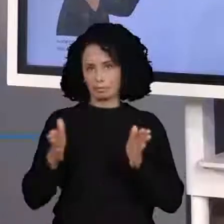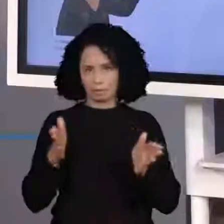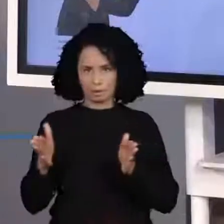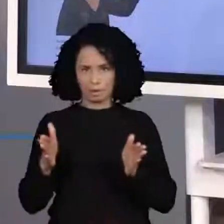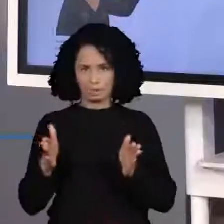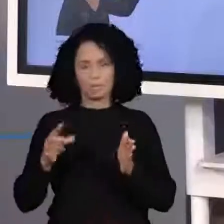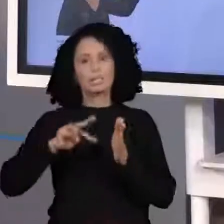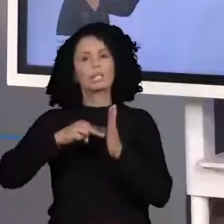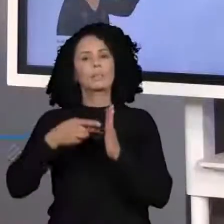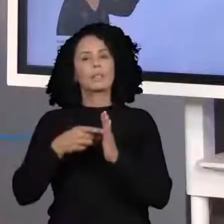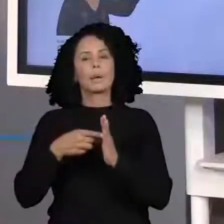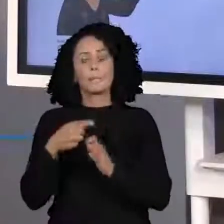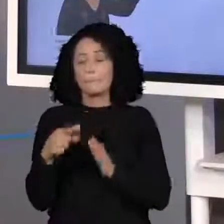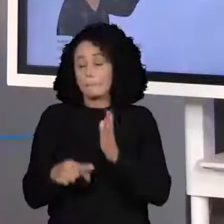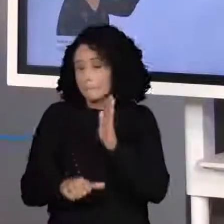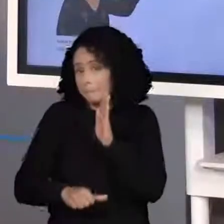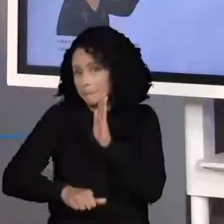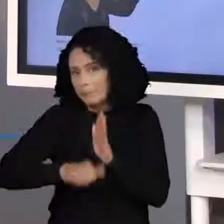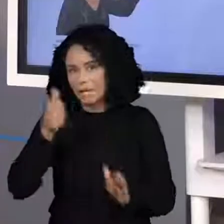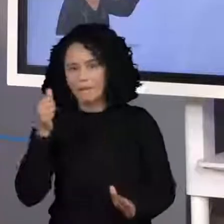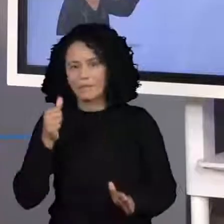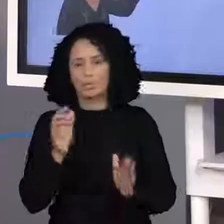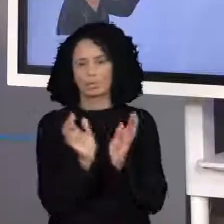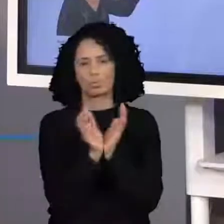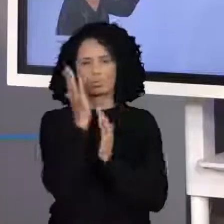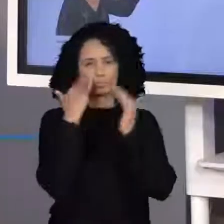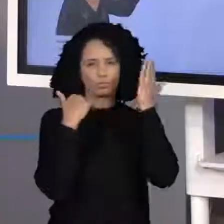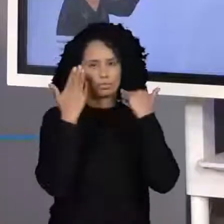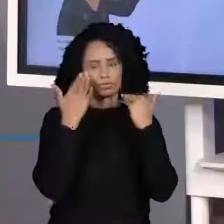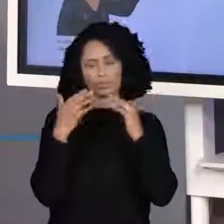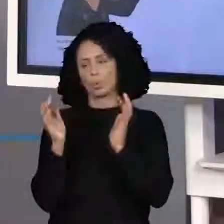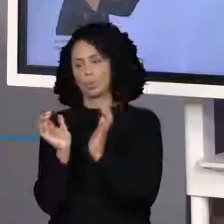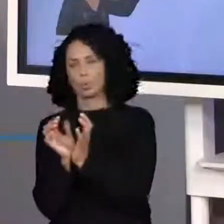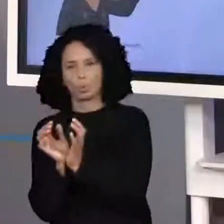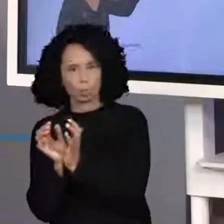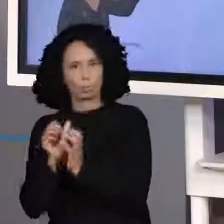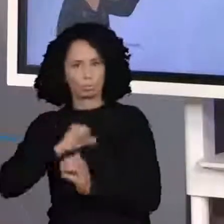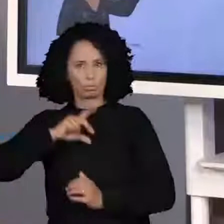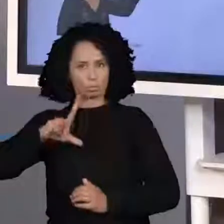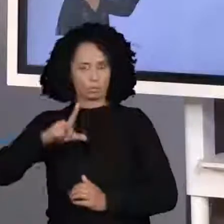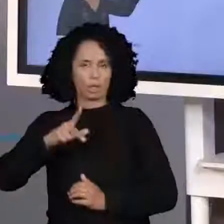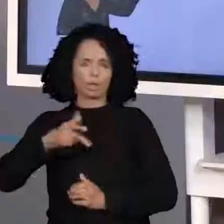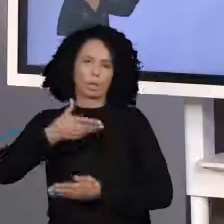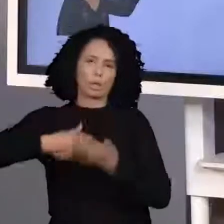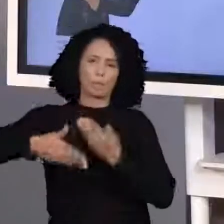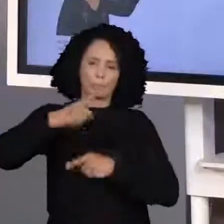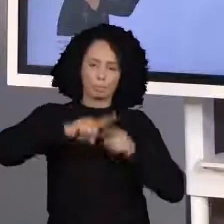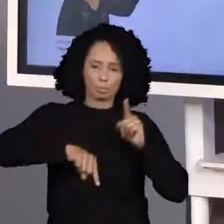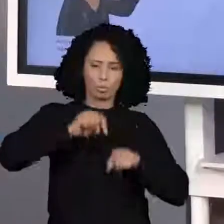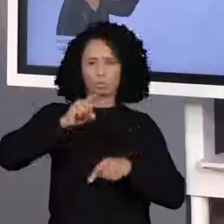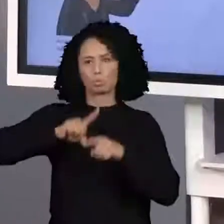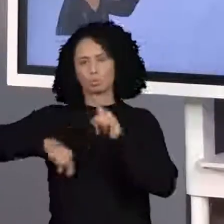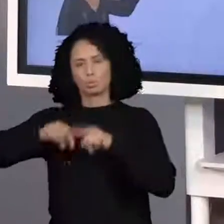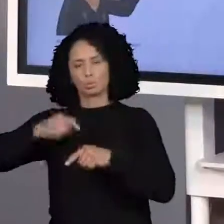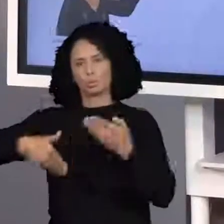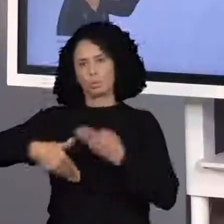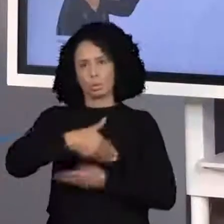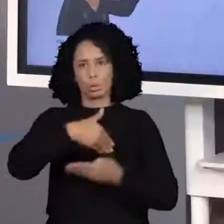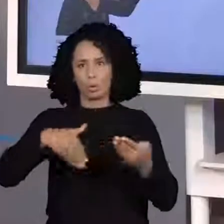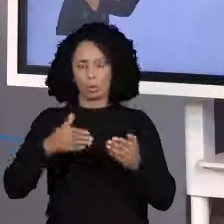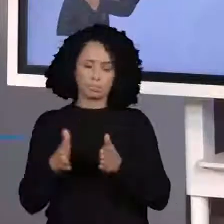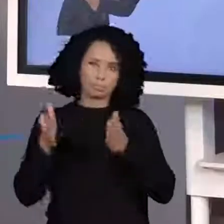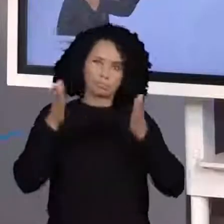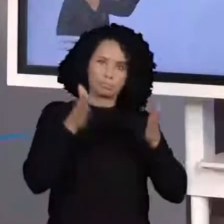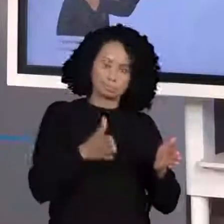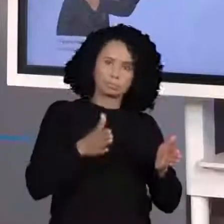primeiro contato dos portugueses com os indígenas, tinha esse movimento de troca de produtos. E depois aí os portugueses aí realmente